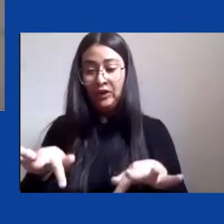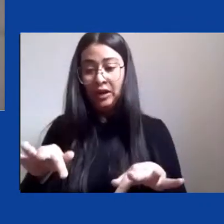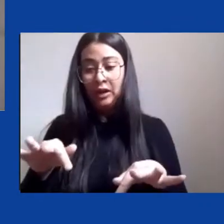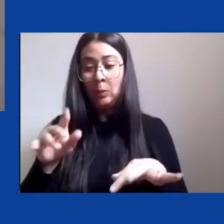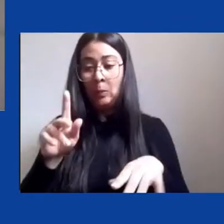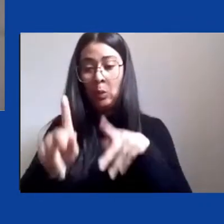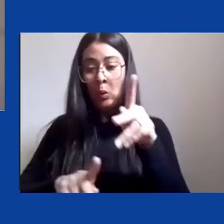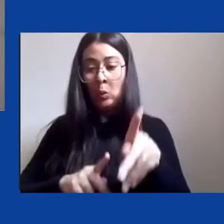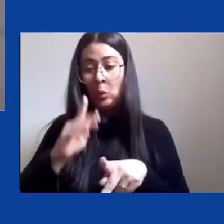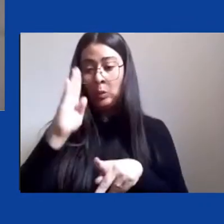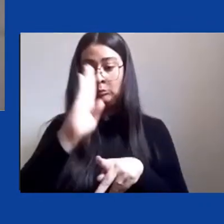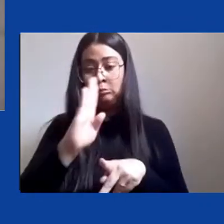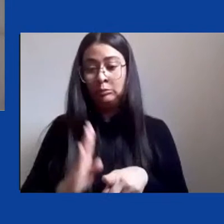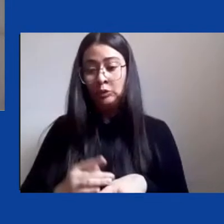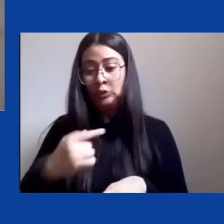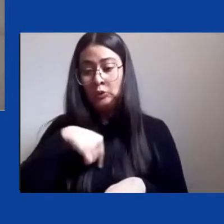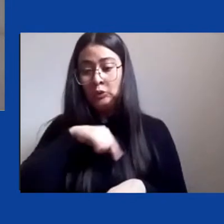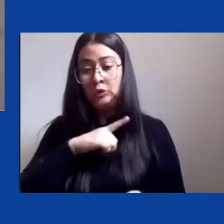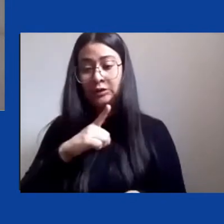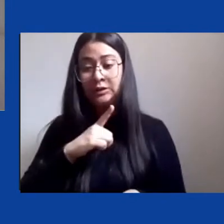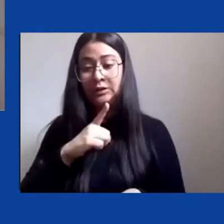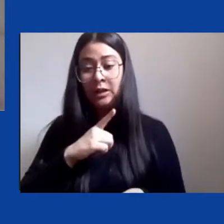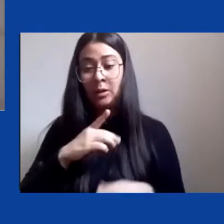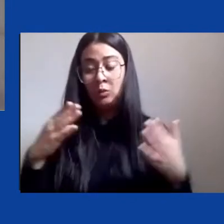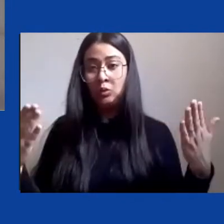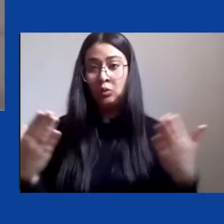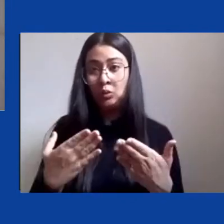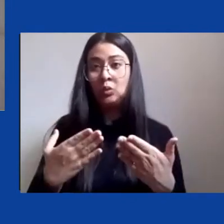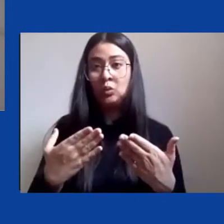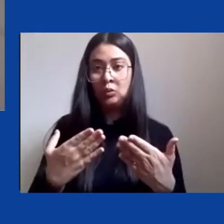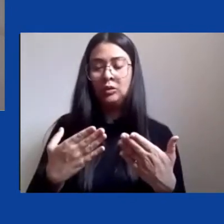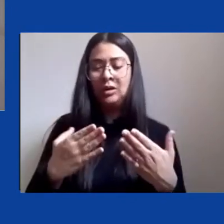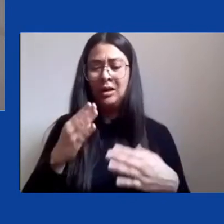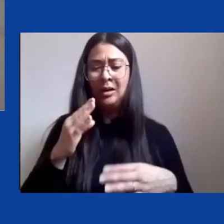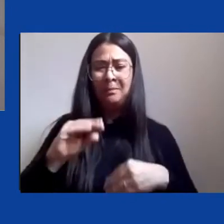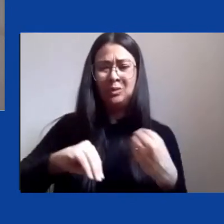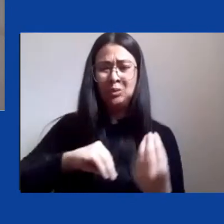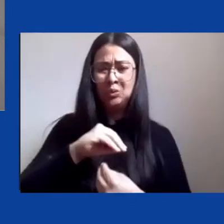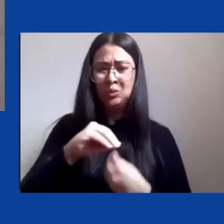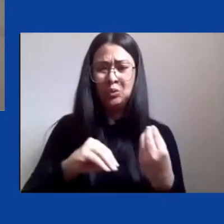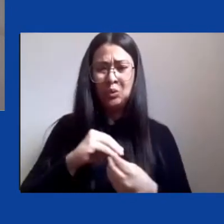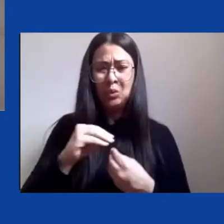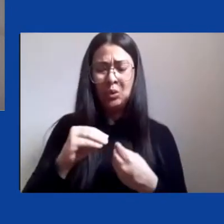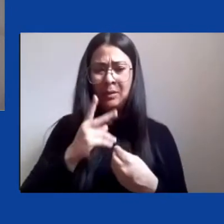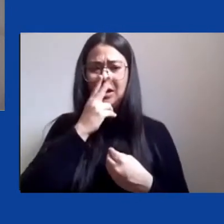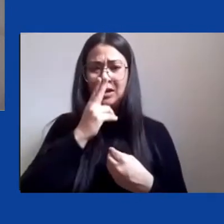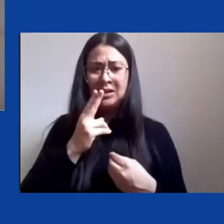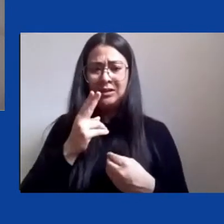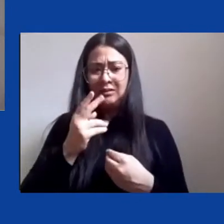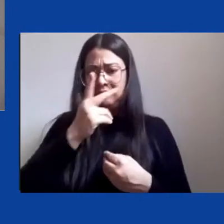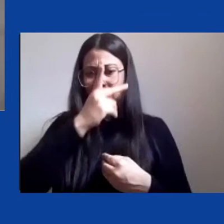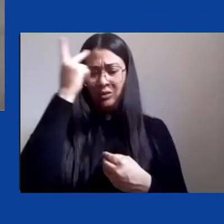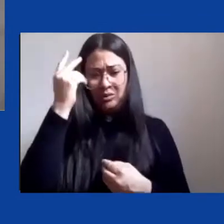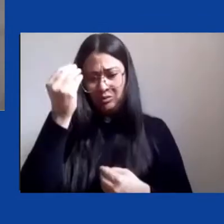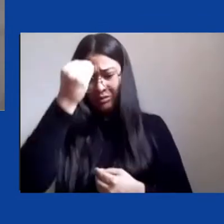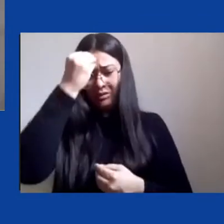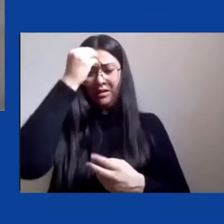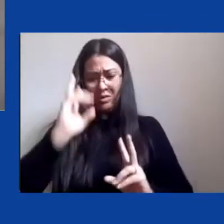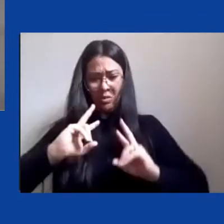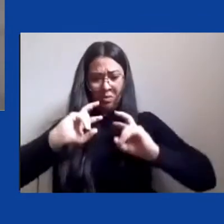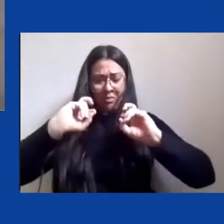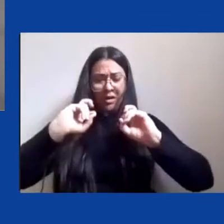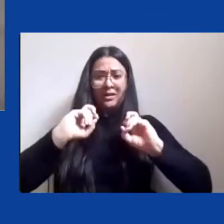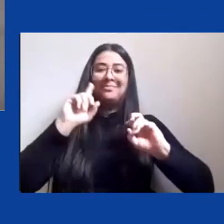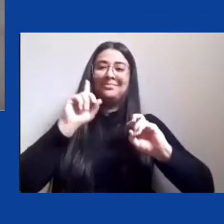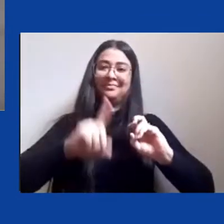hoje essa população mestiça que não se reconhece indígena e foi a partir dessa